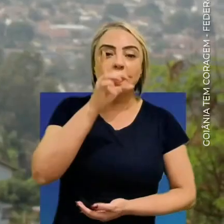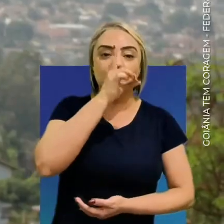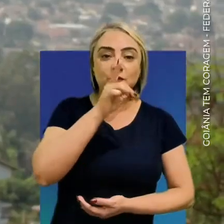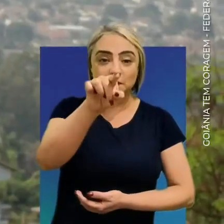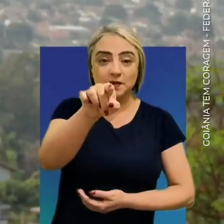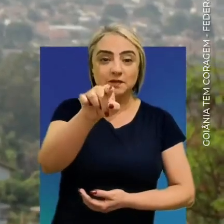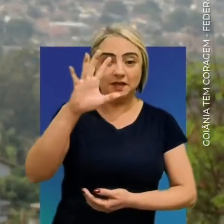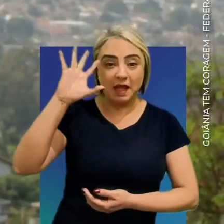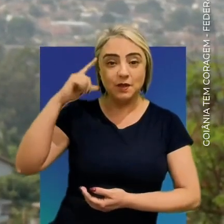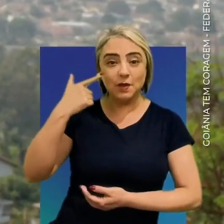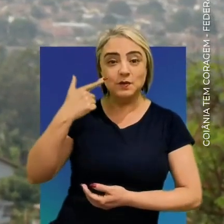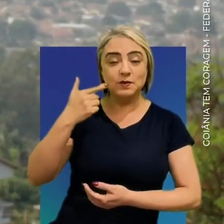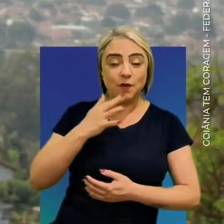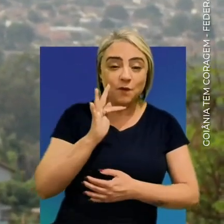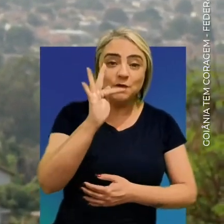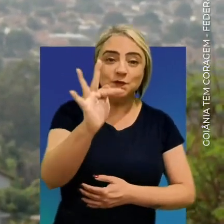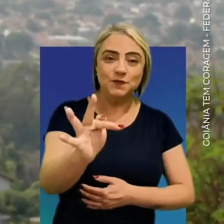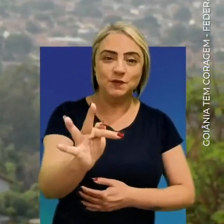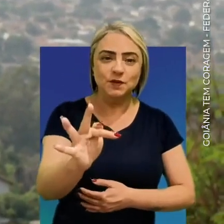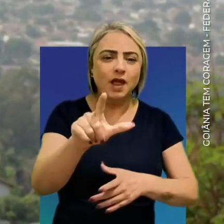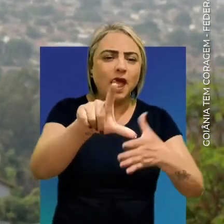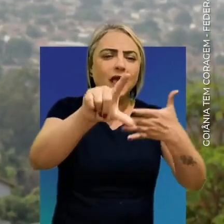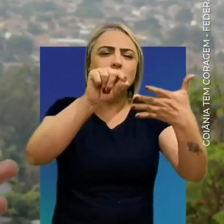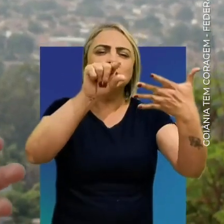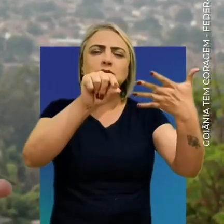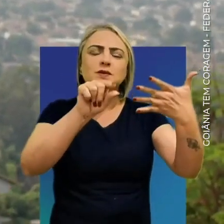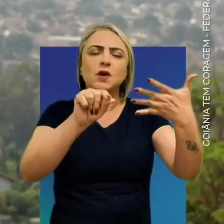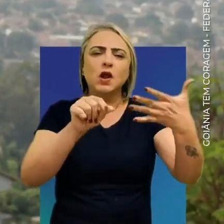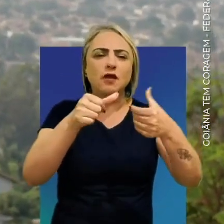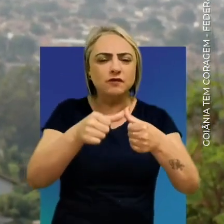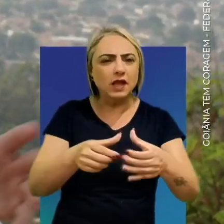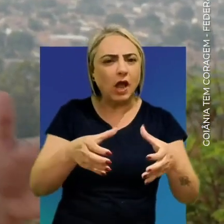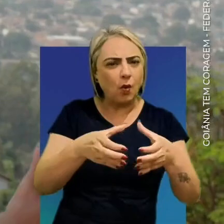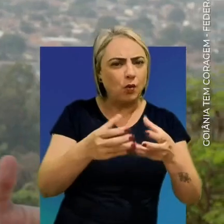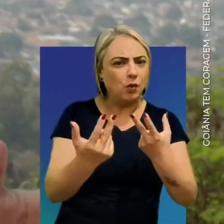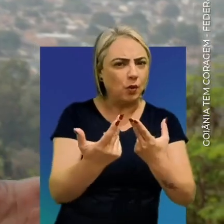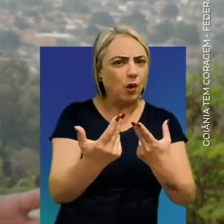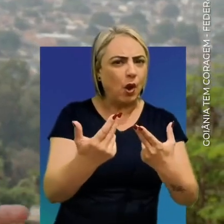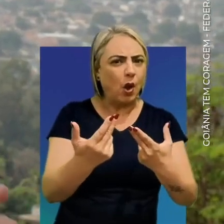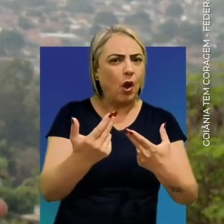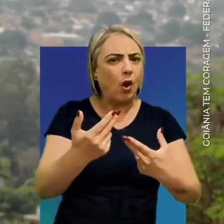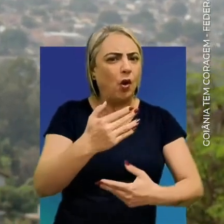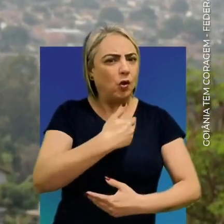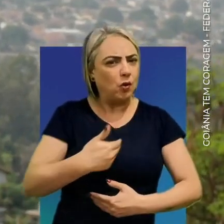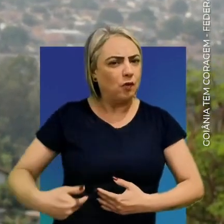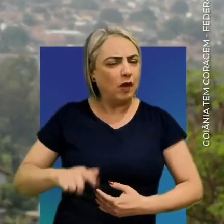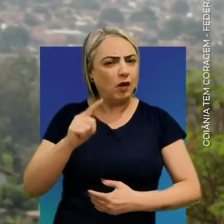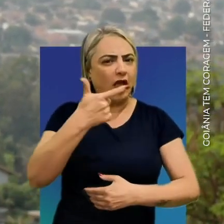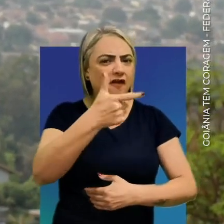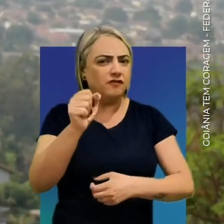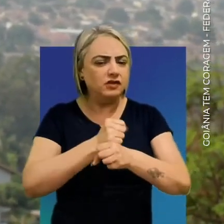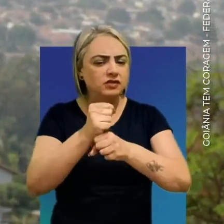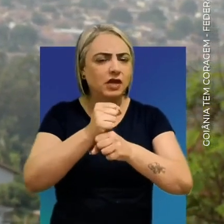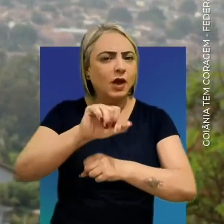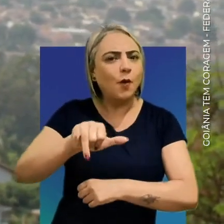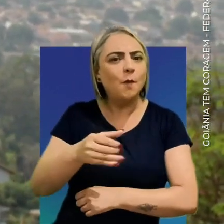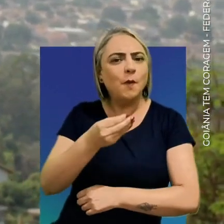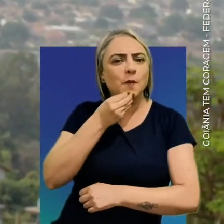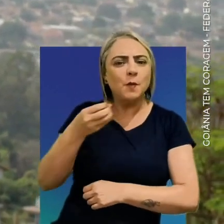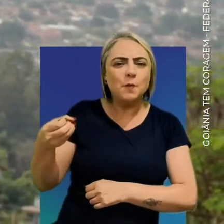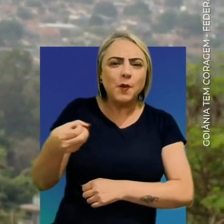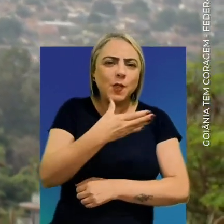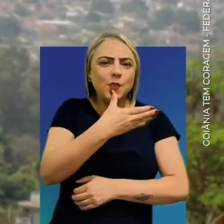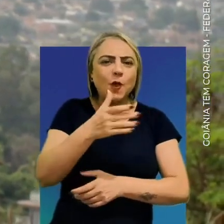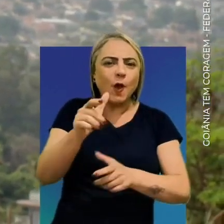No domingo você vai decidir o seu futuro. Vai escolher entre manter o mesmo grupo que governa a Goiânia há 20 anos ou dar uma